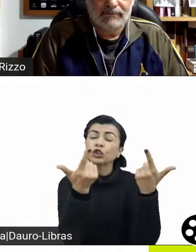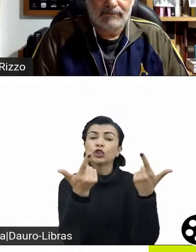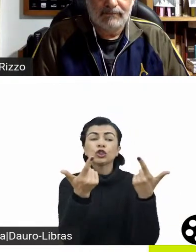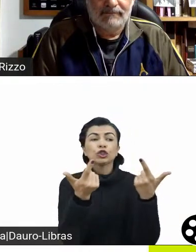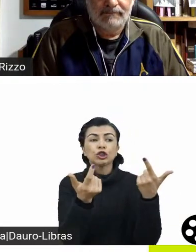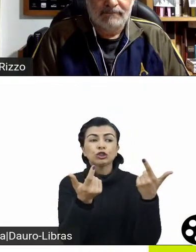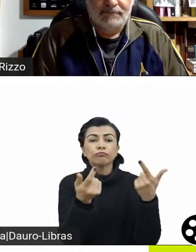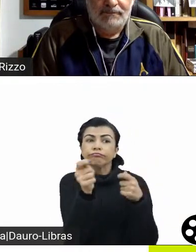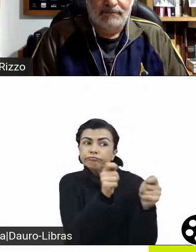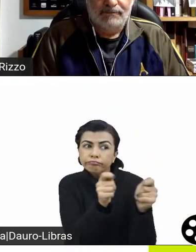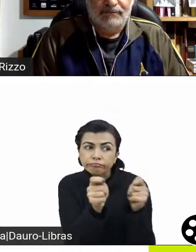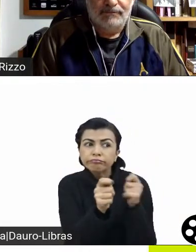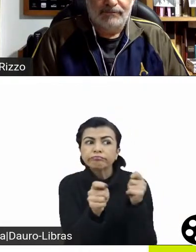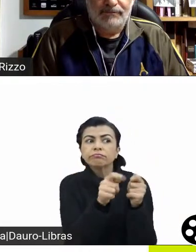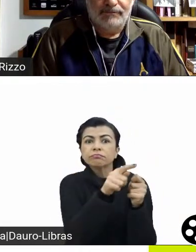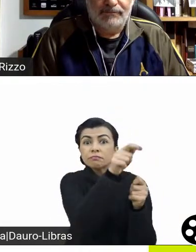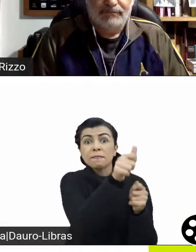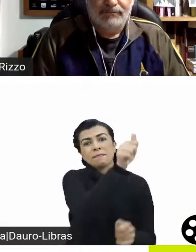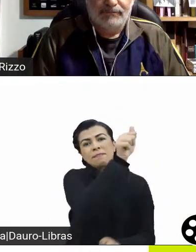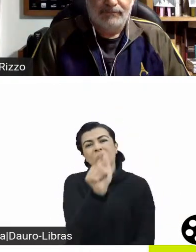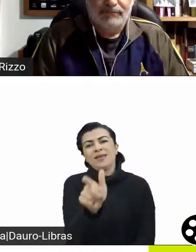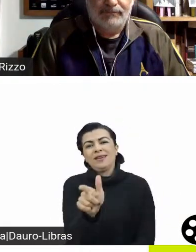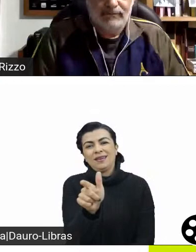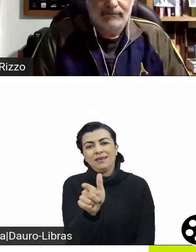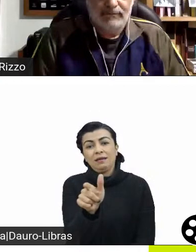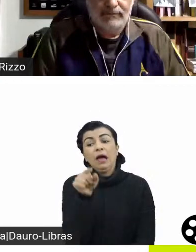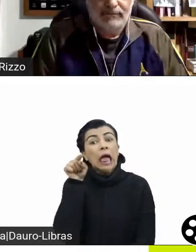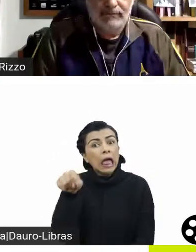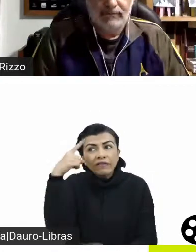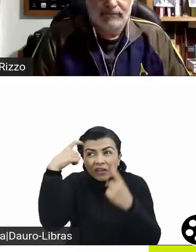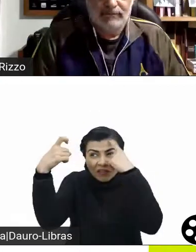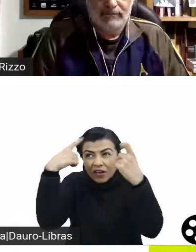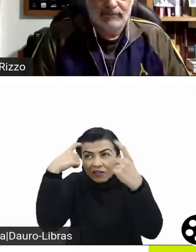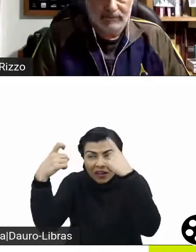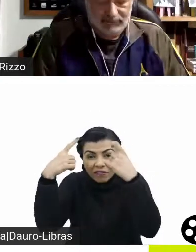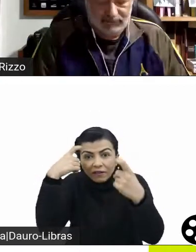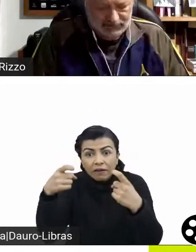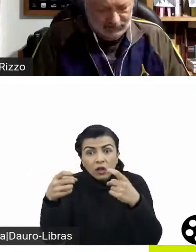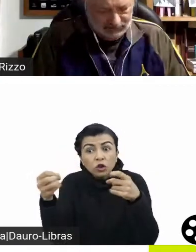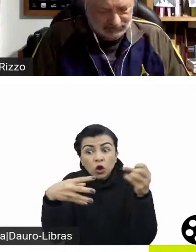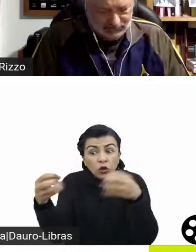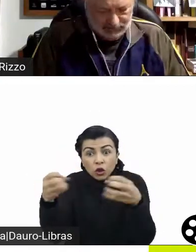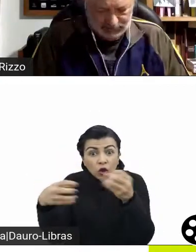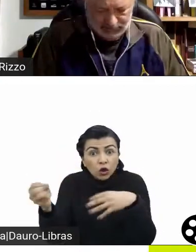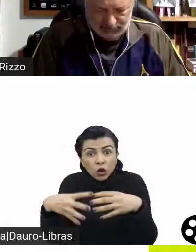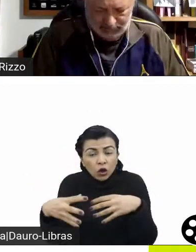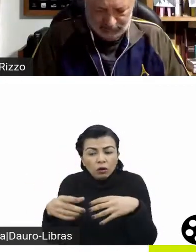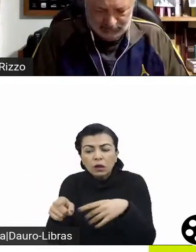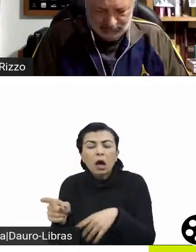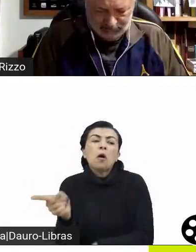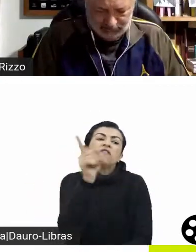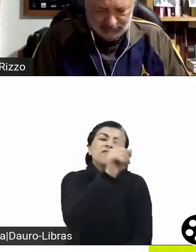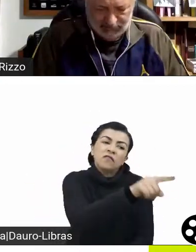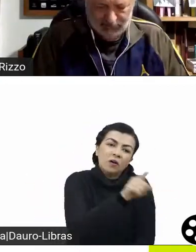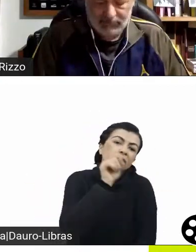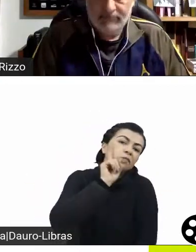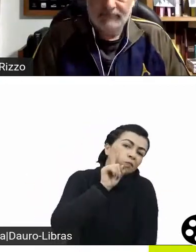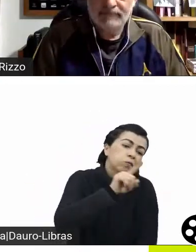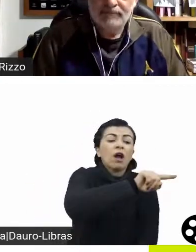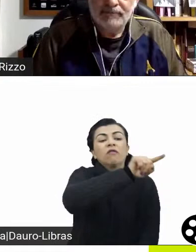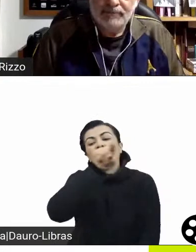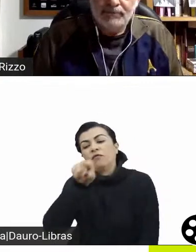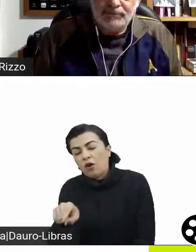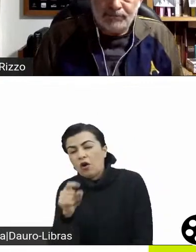podem revelar todo o talento, toda a criatividade que eles têm. E eles fazem esse movimento de ida e vinda que eu acho bastante salutar. Eles